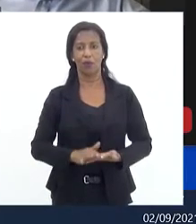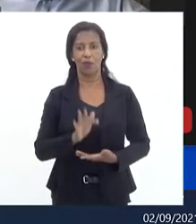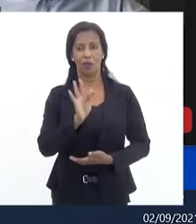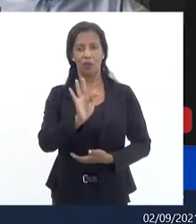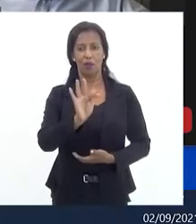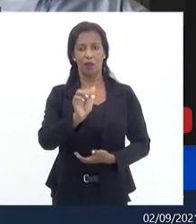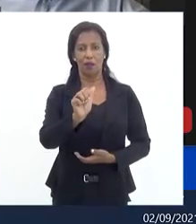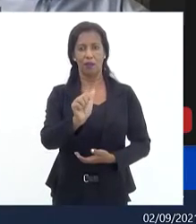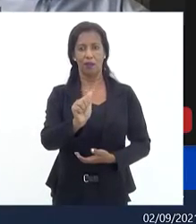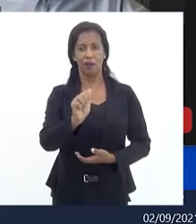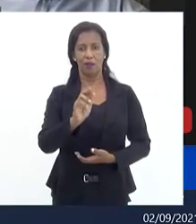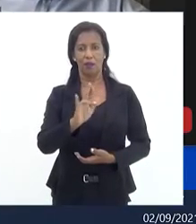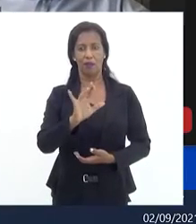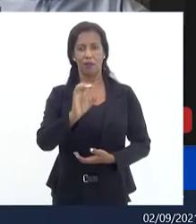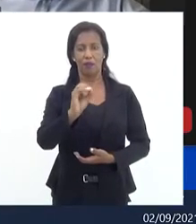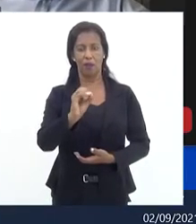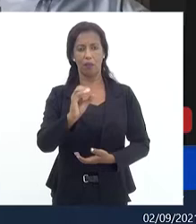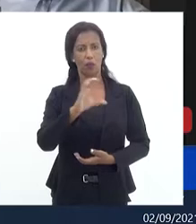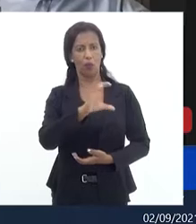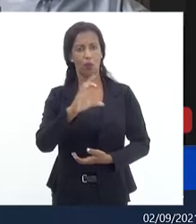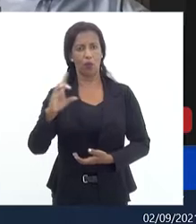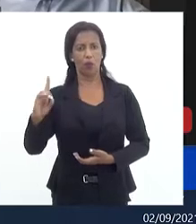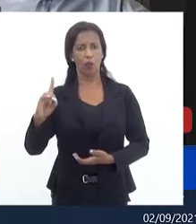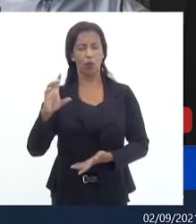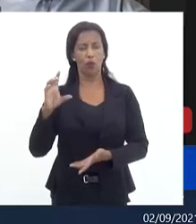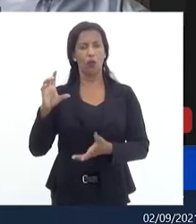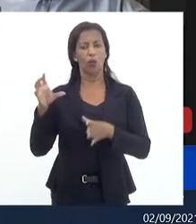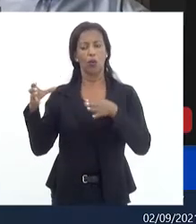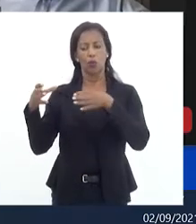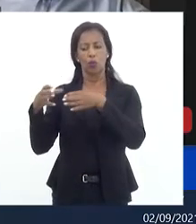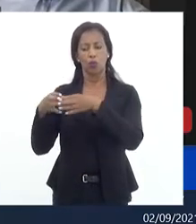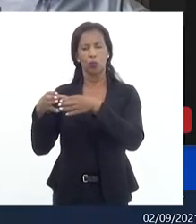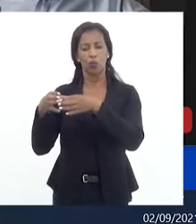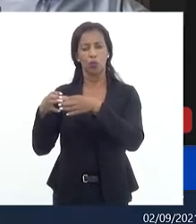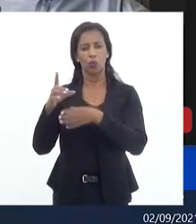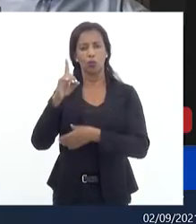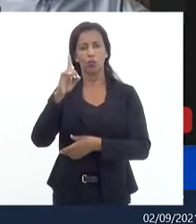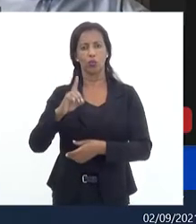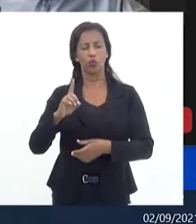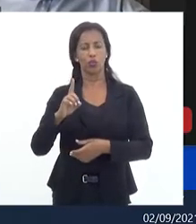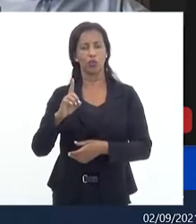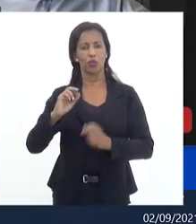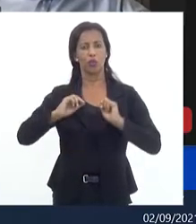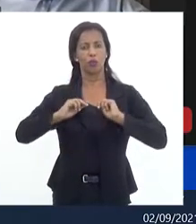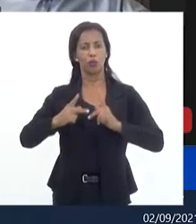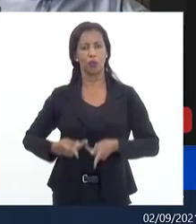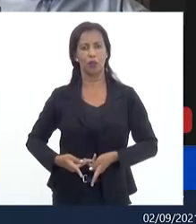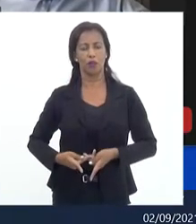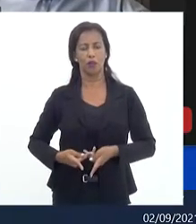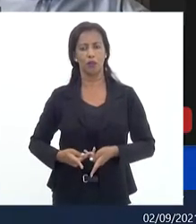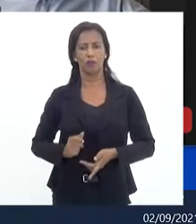coordenador do Núcleo de Direitos Humanos da Defensoria Pública do Estado